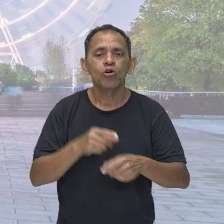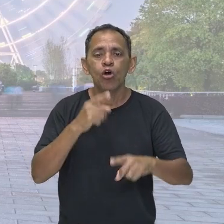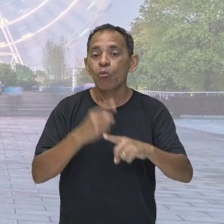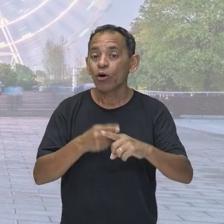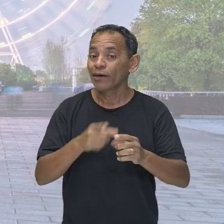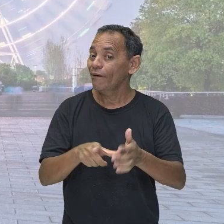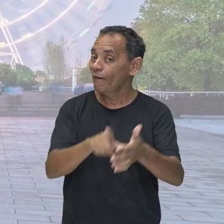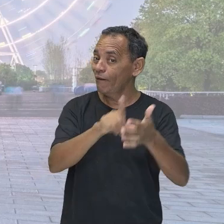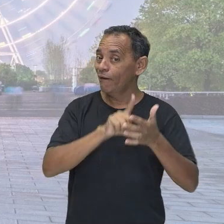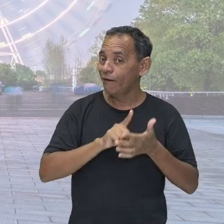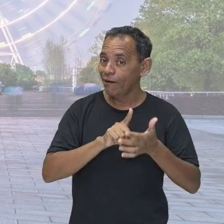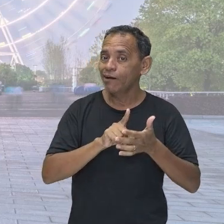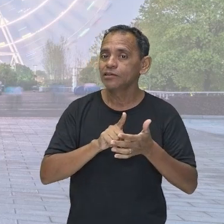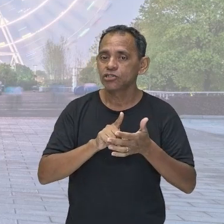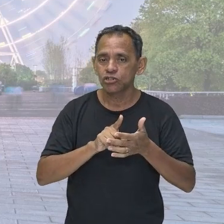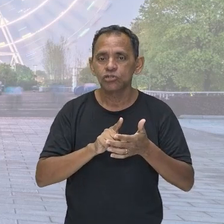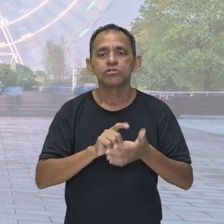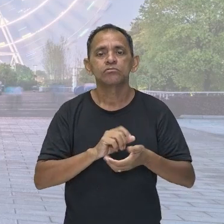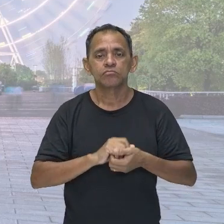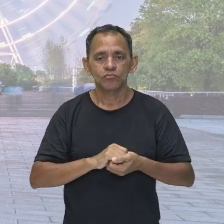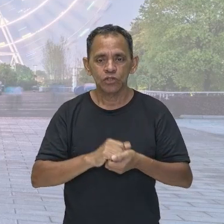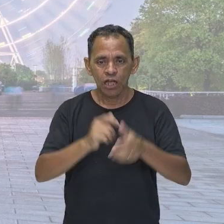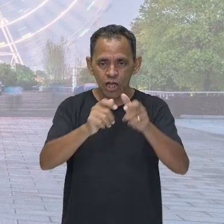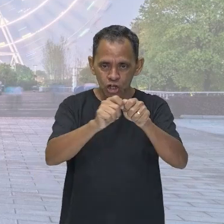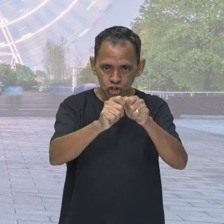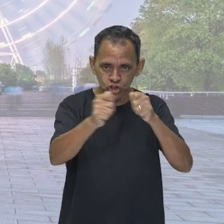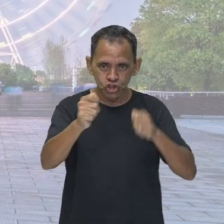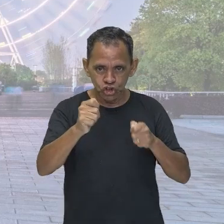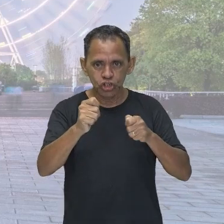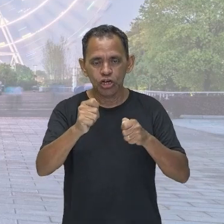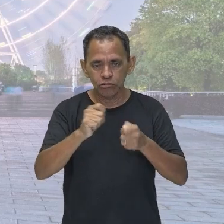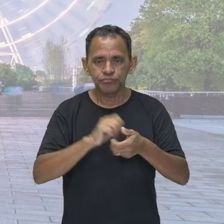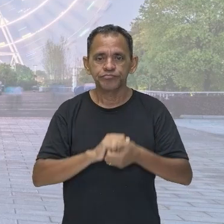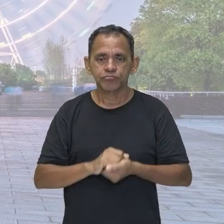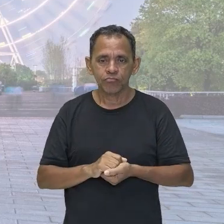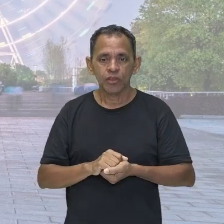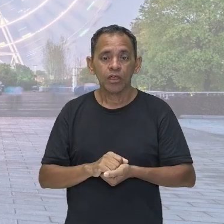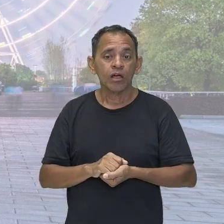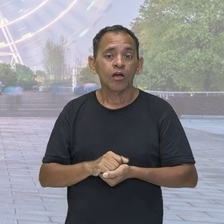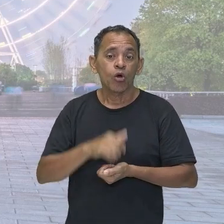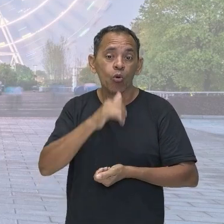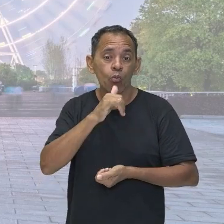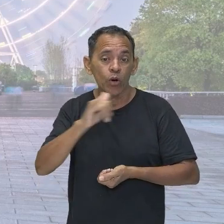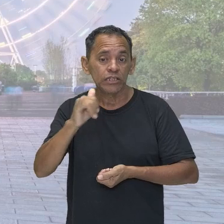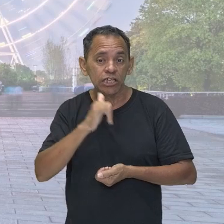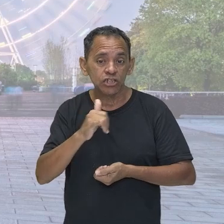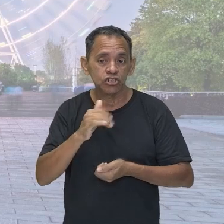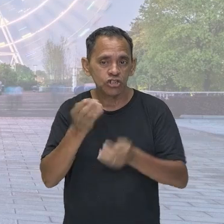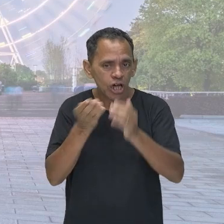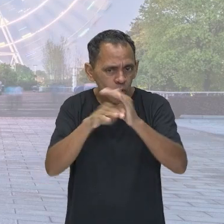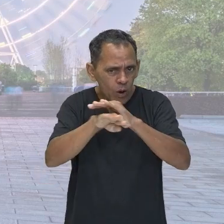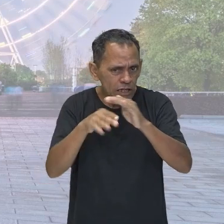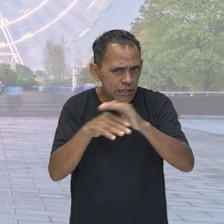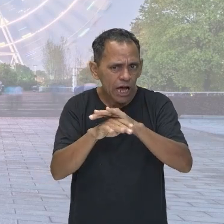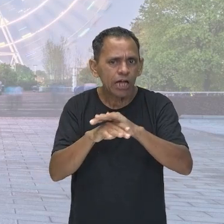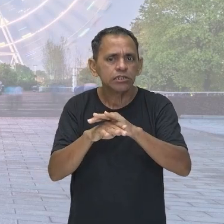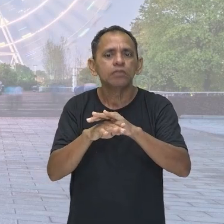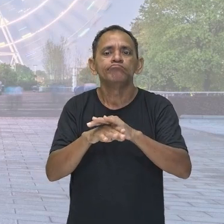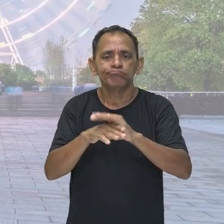Porque antes, a baladeira tinha uma energia potencial, uma energia armazenada, uma energia